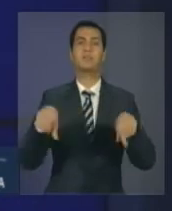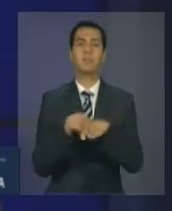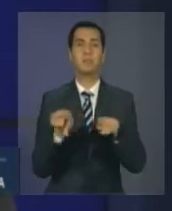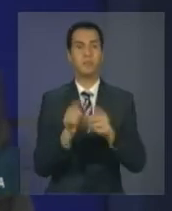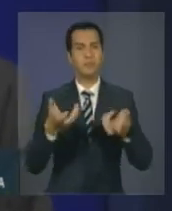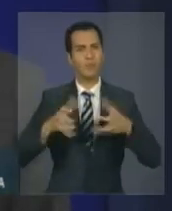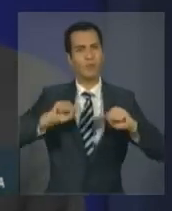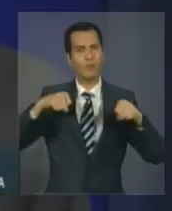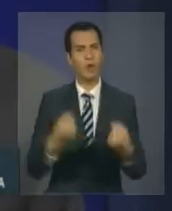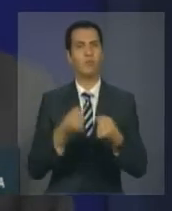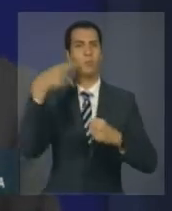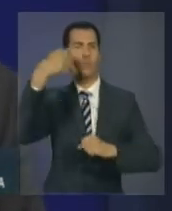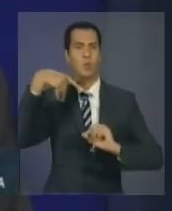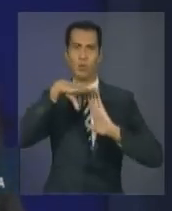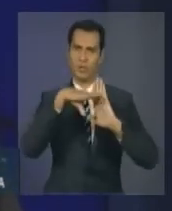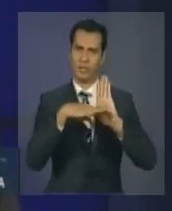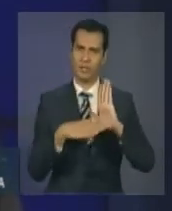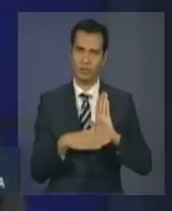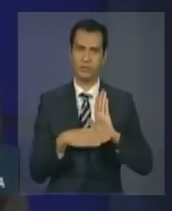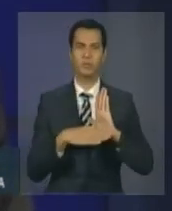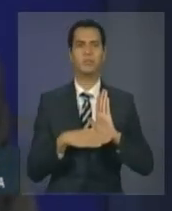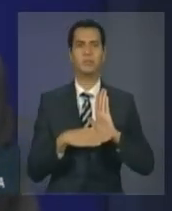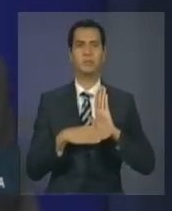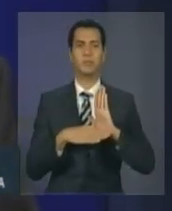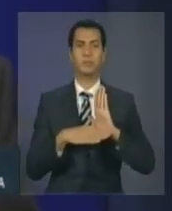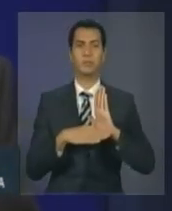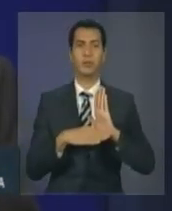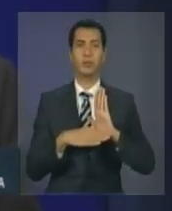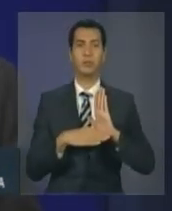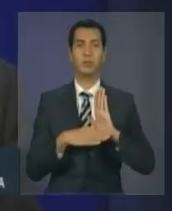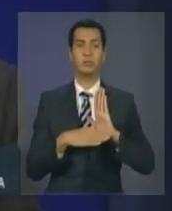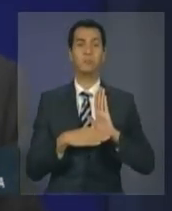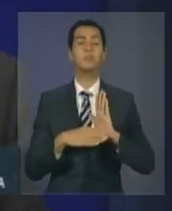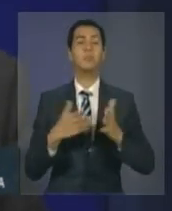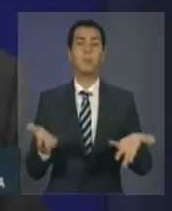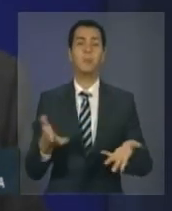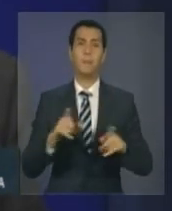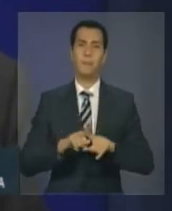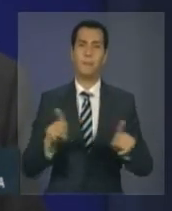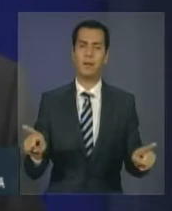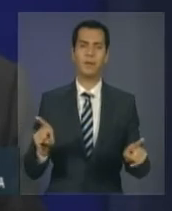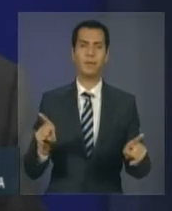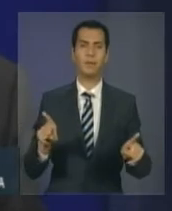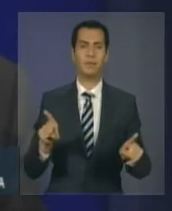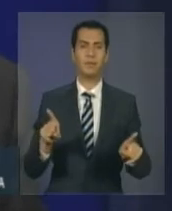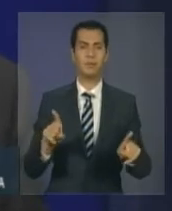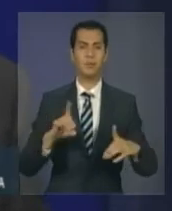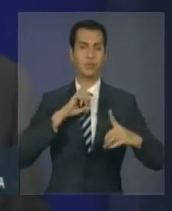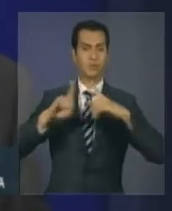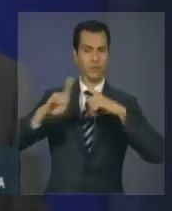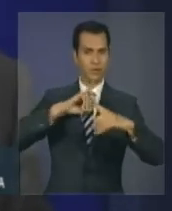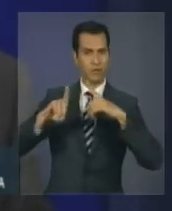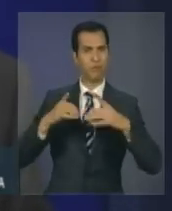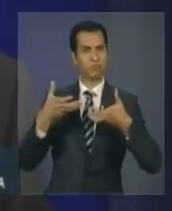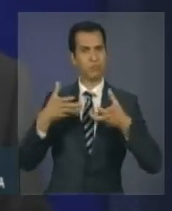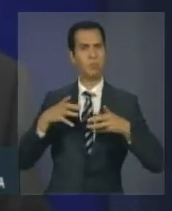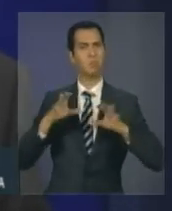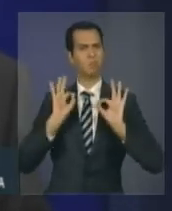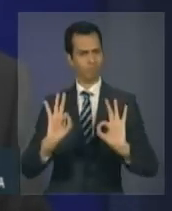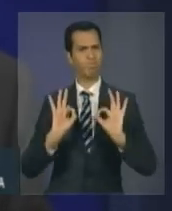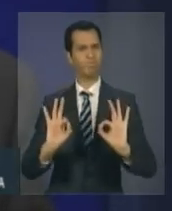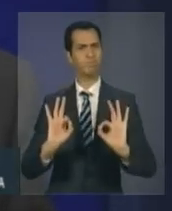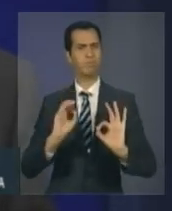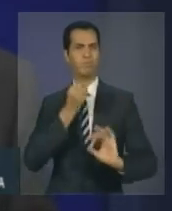abrindo áreas de interesse comum. Mas, para além da qualidade deste diálogo político, é